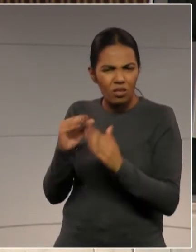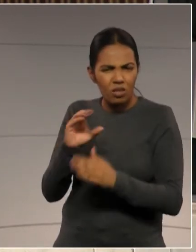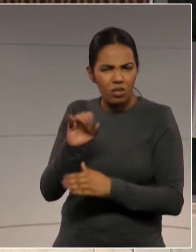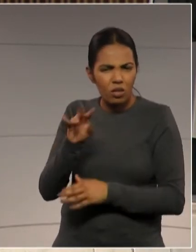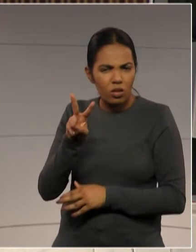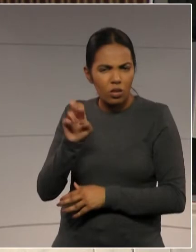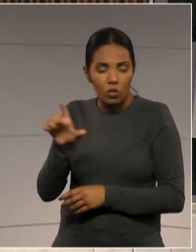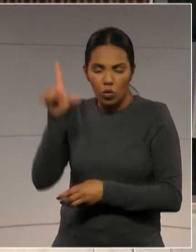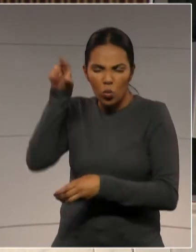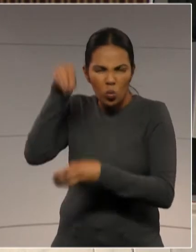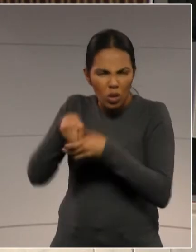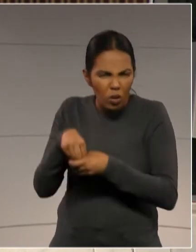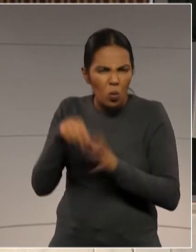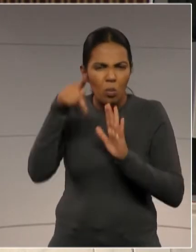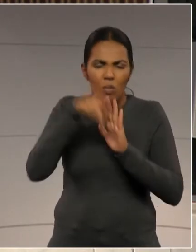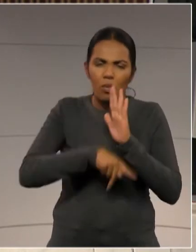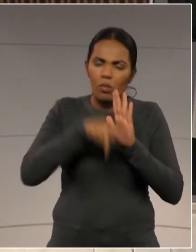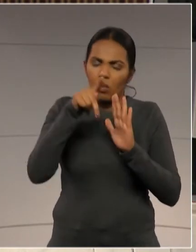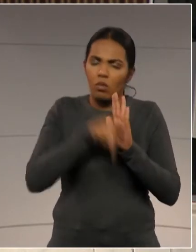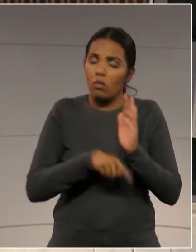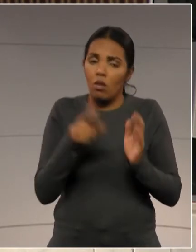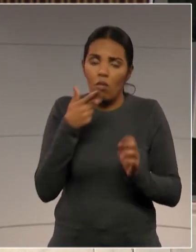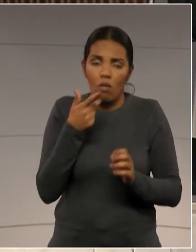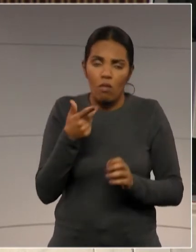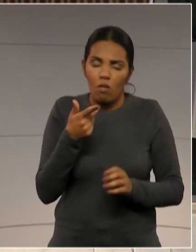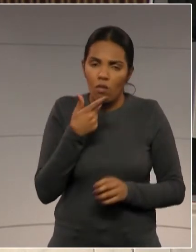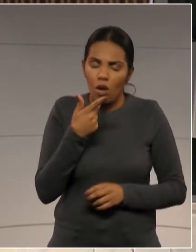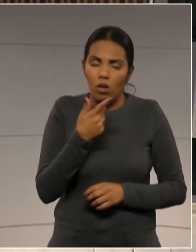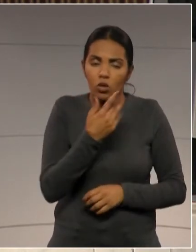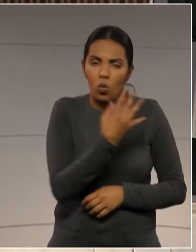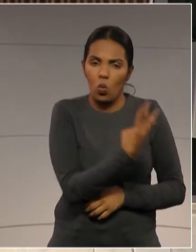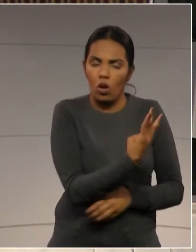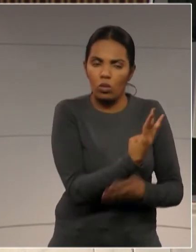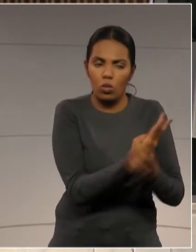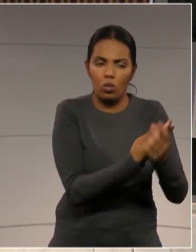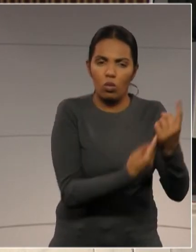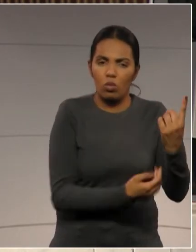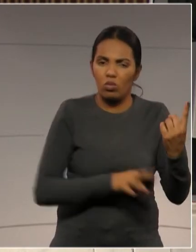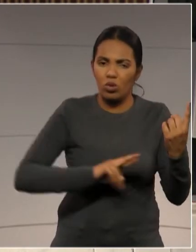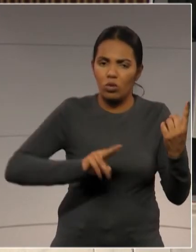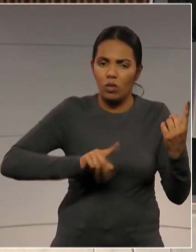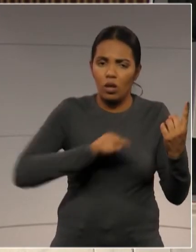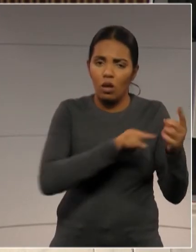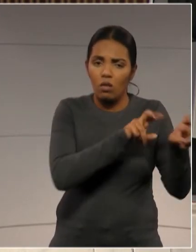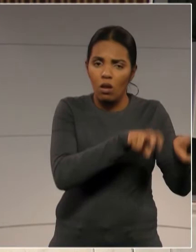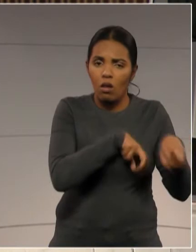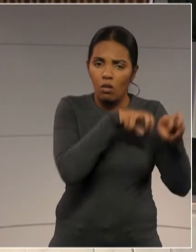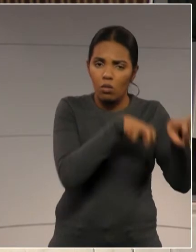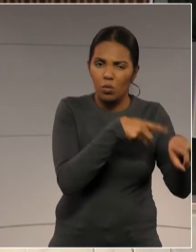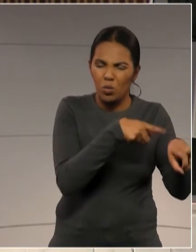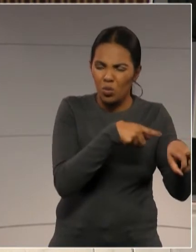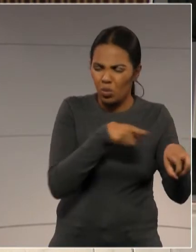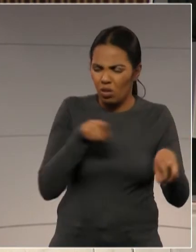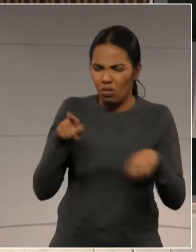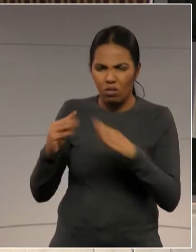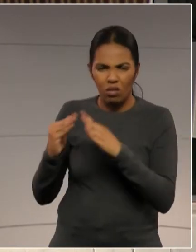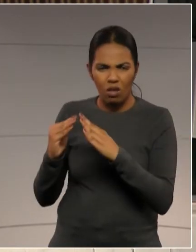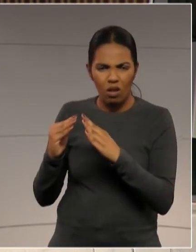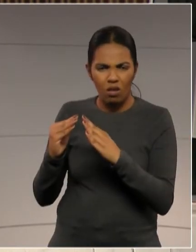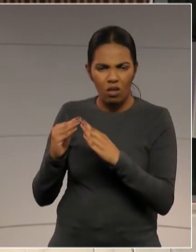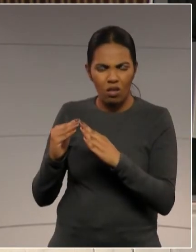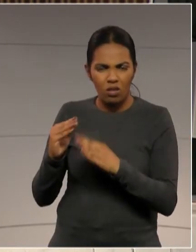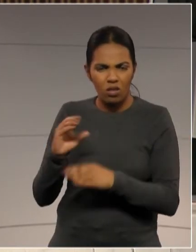Civil num projeto que prevê incorporação de quatro órgãos distintos? O que que isso tem a ver,